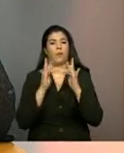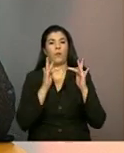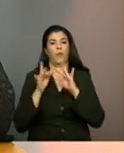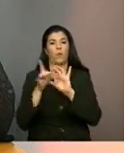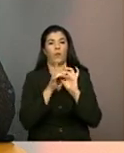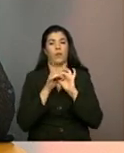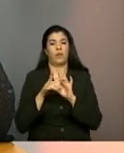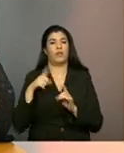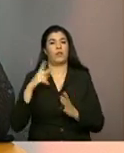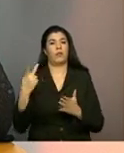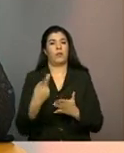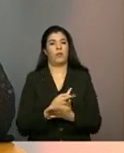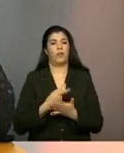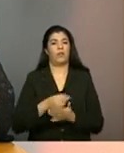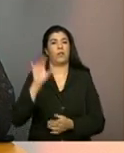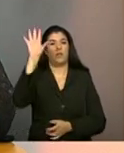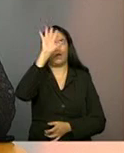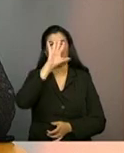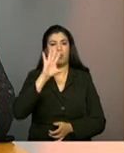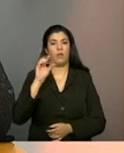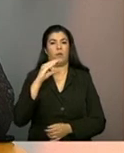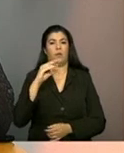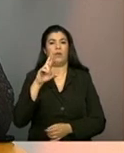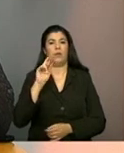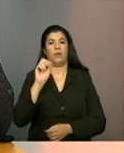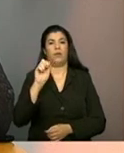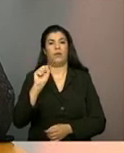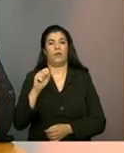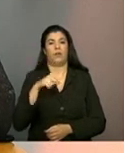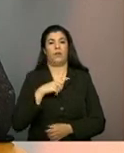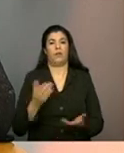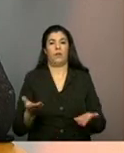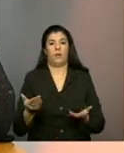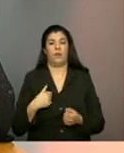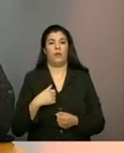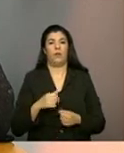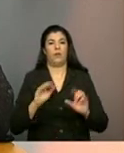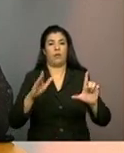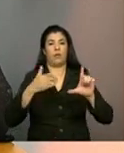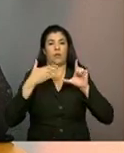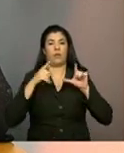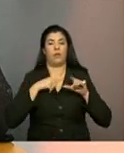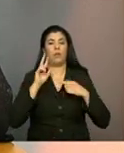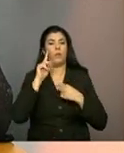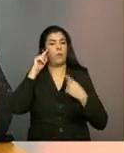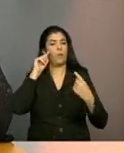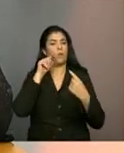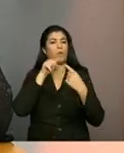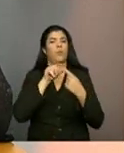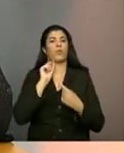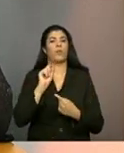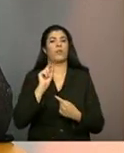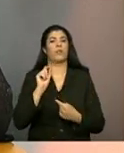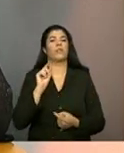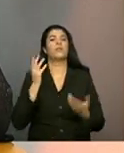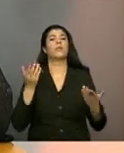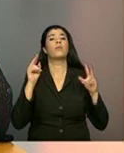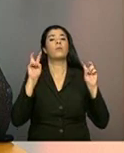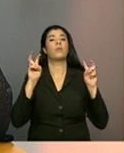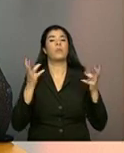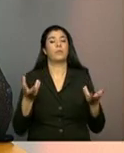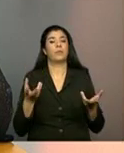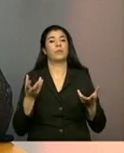acontece no território dos CRAS. Essa teleconferência tem por objetivo isso, de